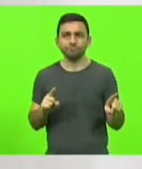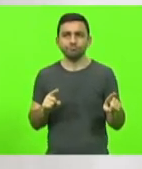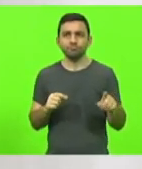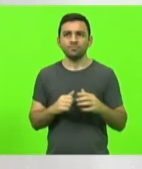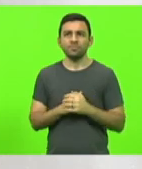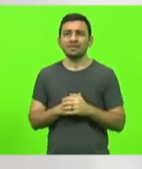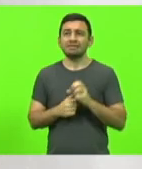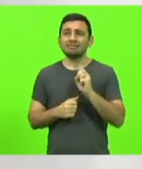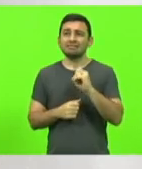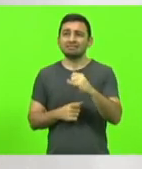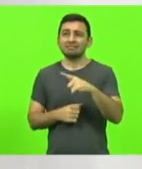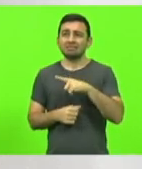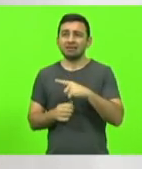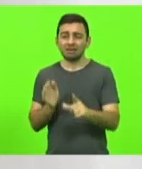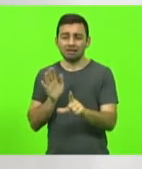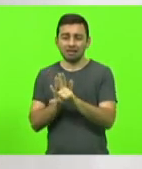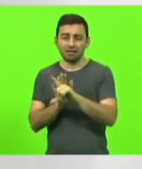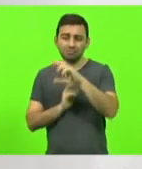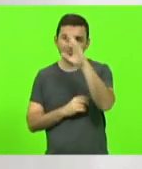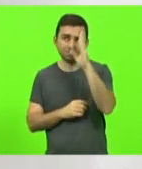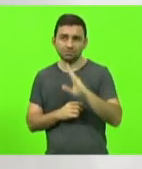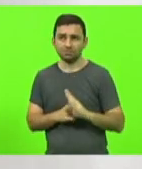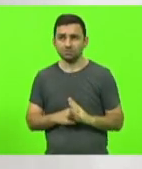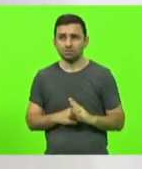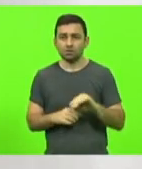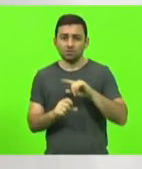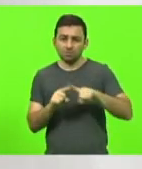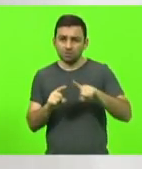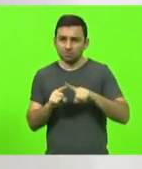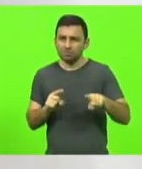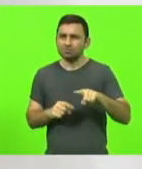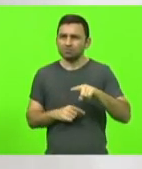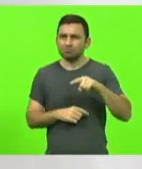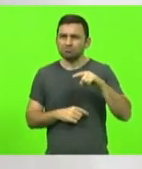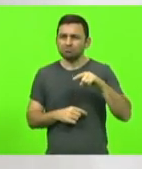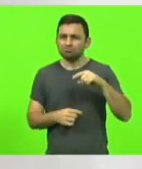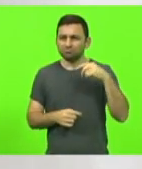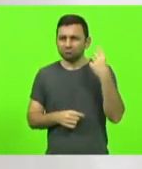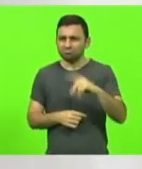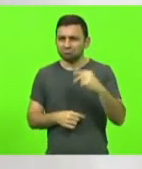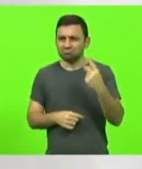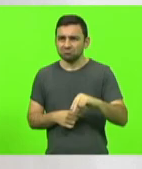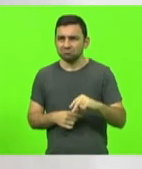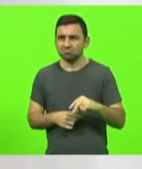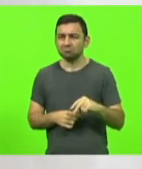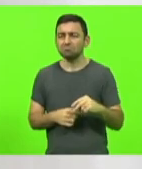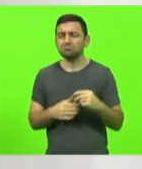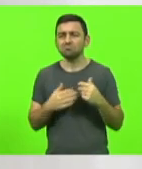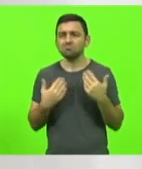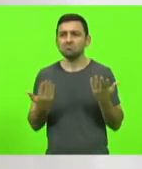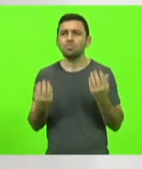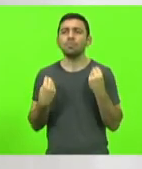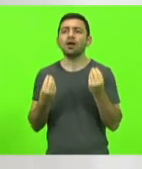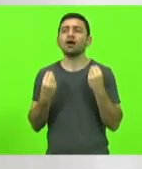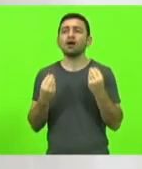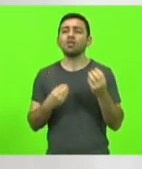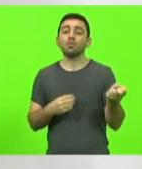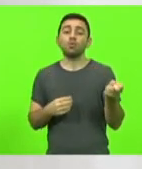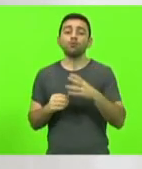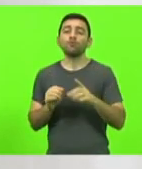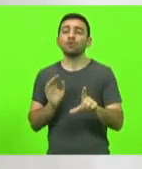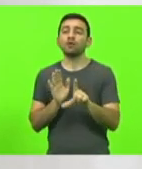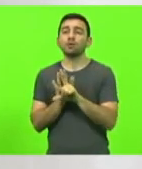Se já existe uma lei nacional que proíbe os maltratos de cães e gatos, inclusive, para que uma nova lei